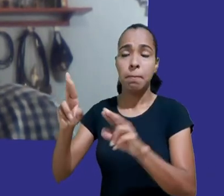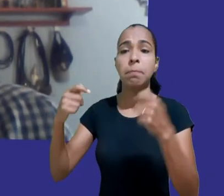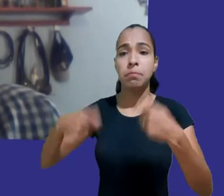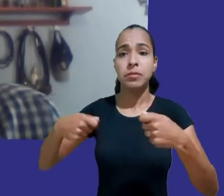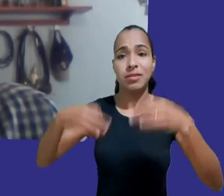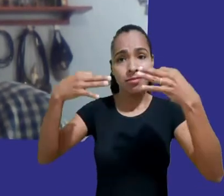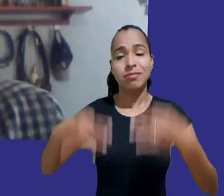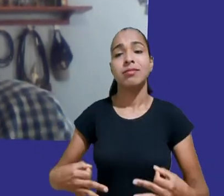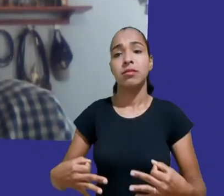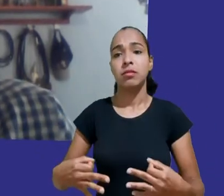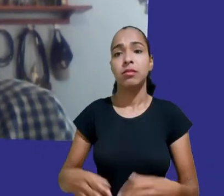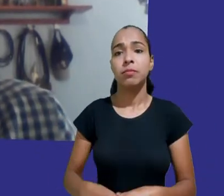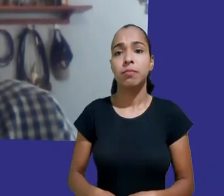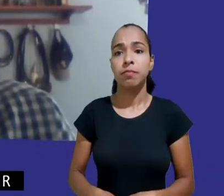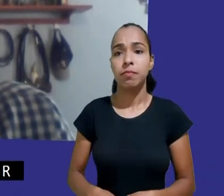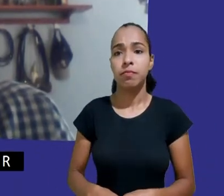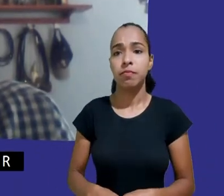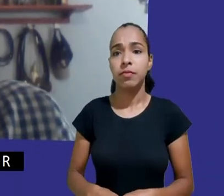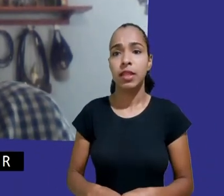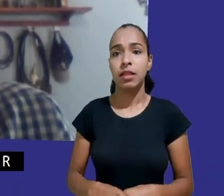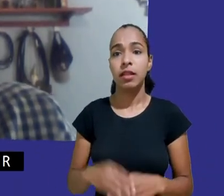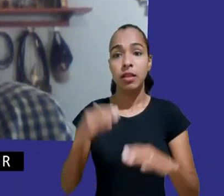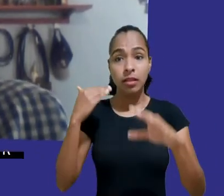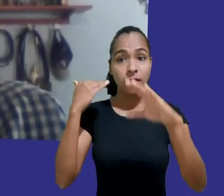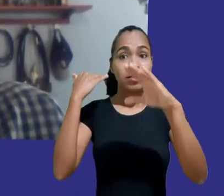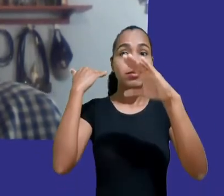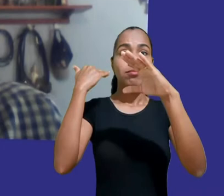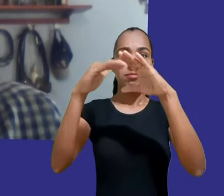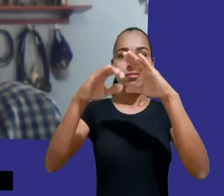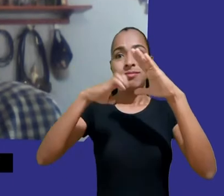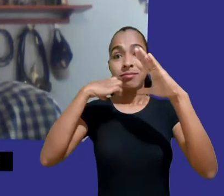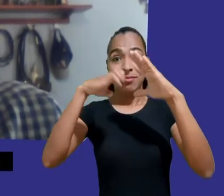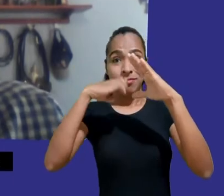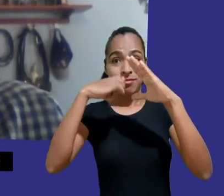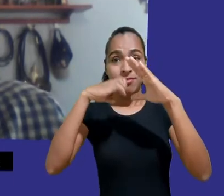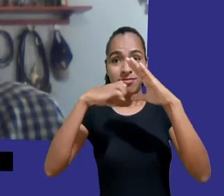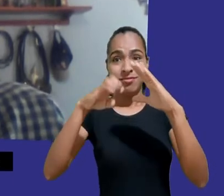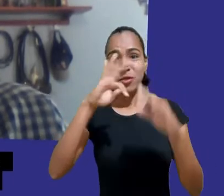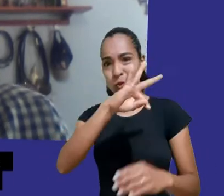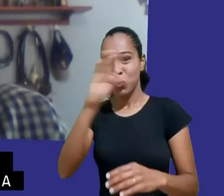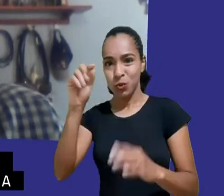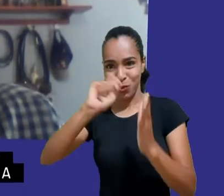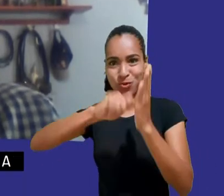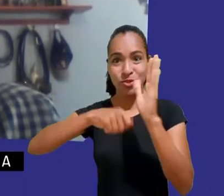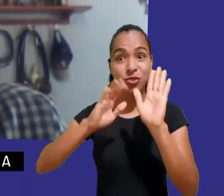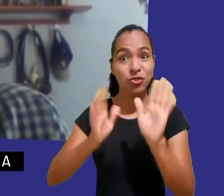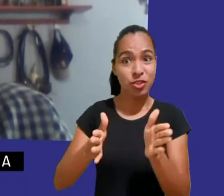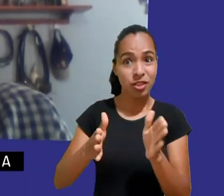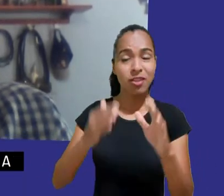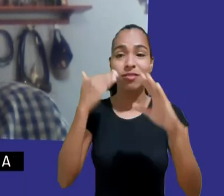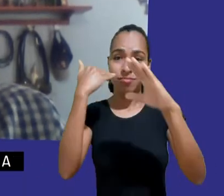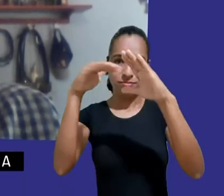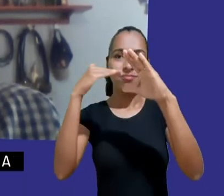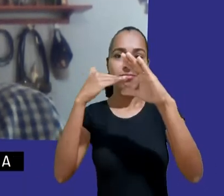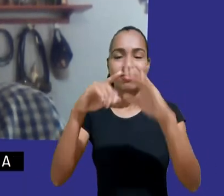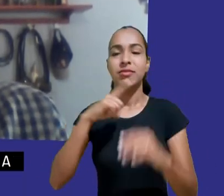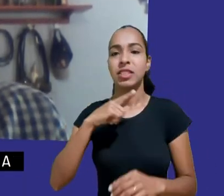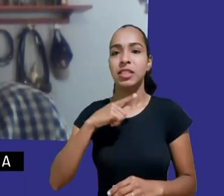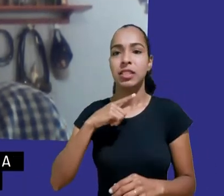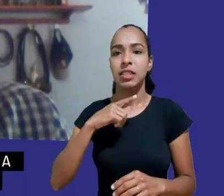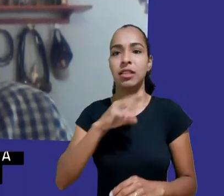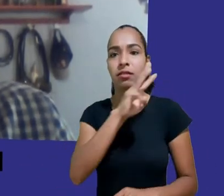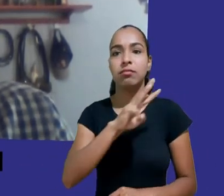com exclusividade para o e-mail de todos os inscritos de hoje e a partir da semana que vem vai estar disponível também no site do Criança e Consumo. Bom,